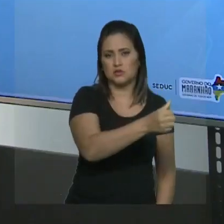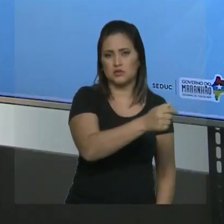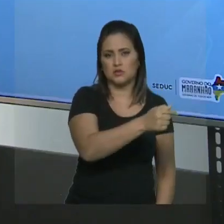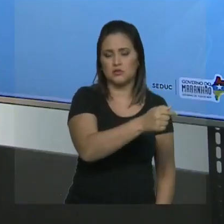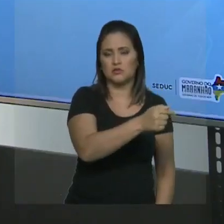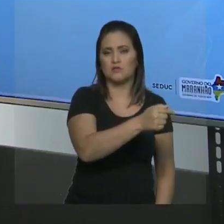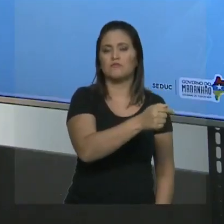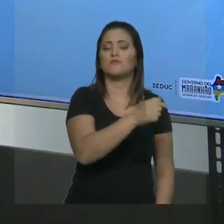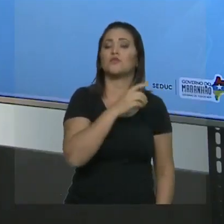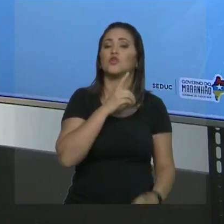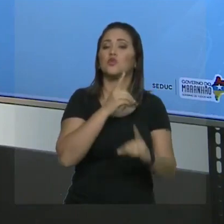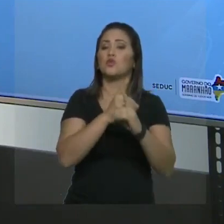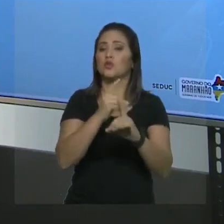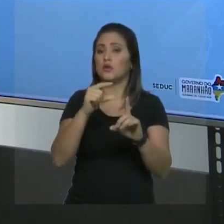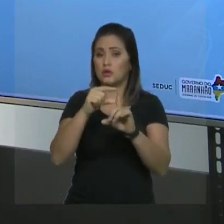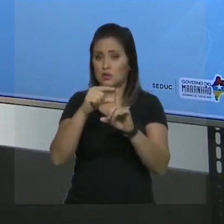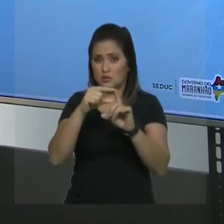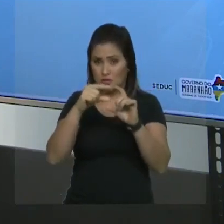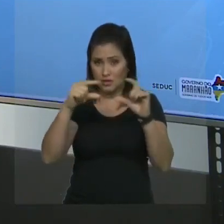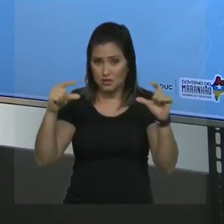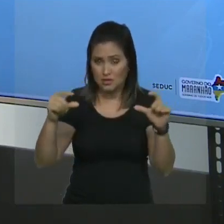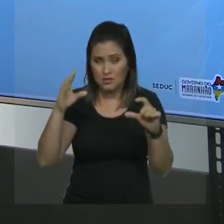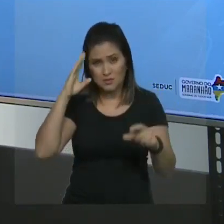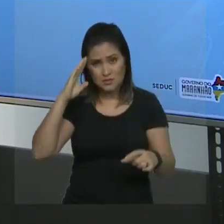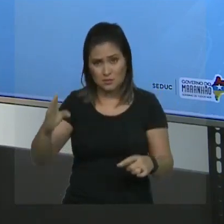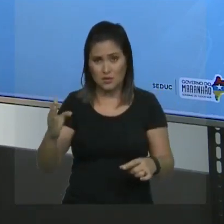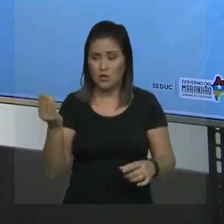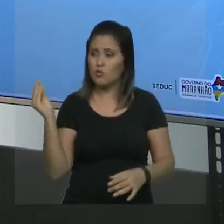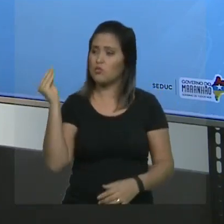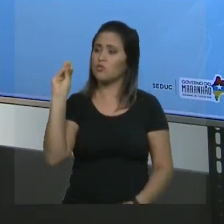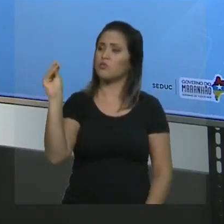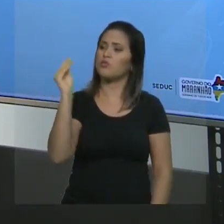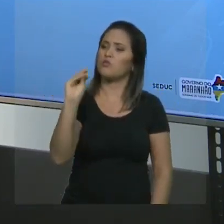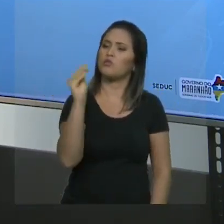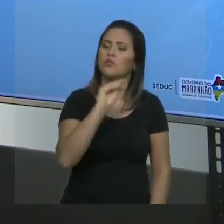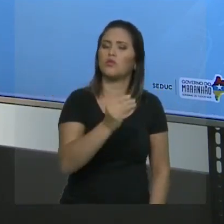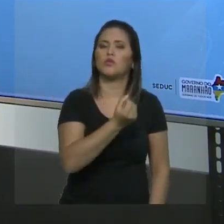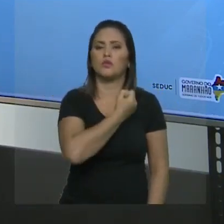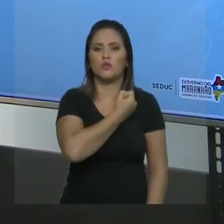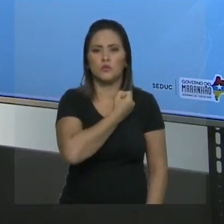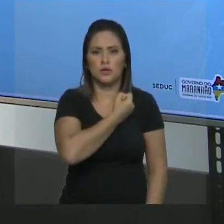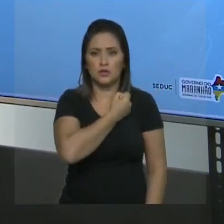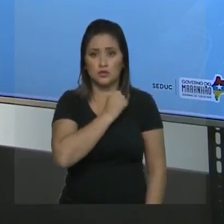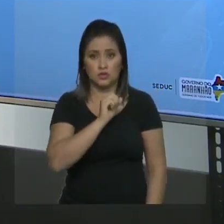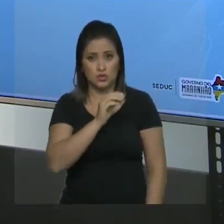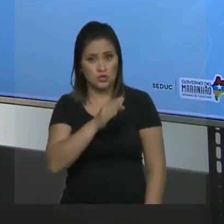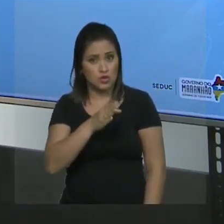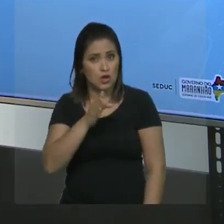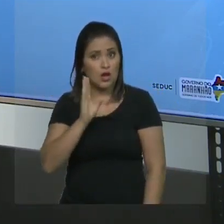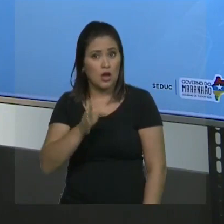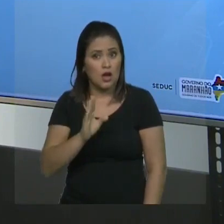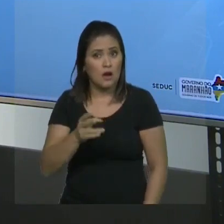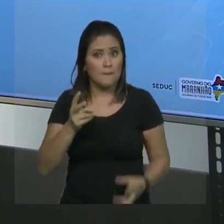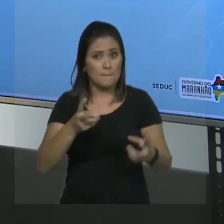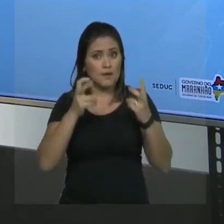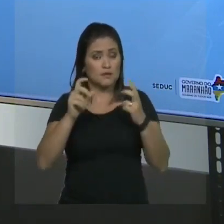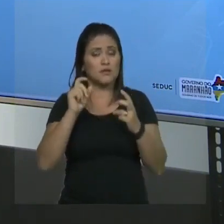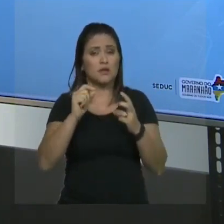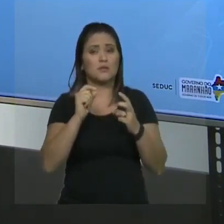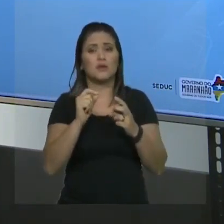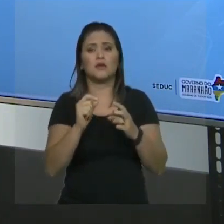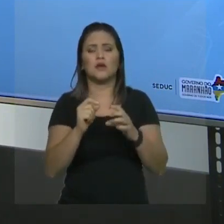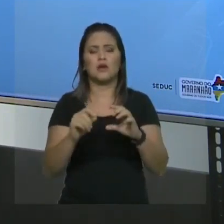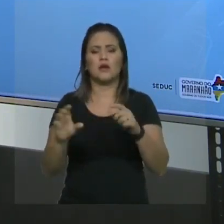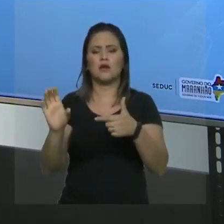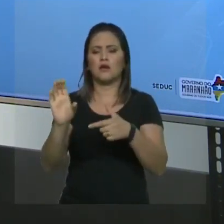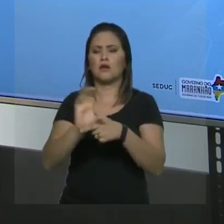cadeia principal, numeramos a cadeia principal e você já observa que no carbono três há localizado um radical metil